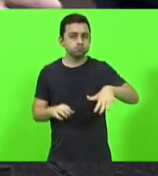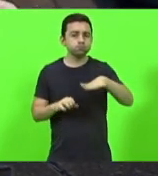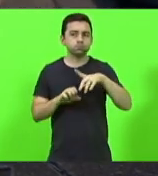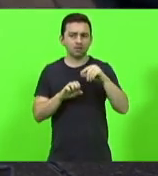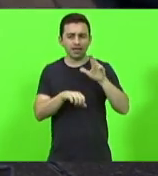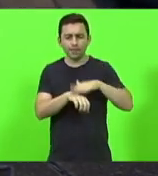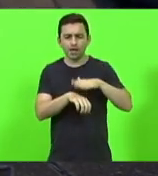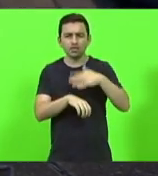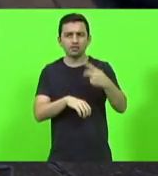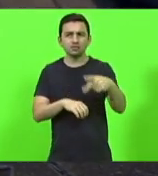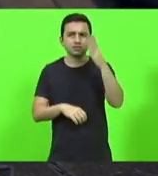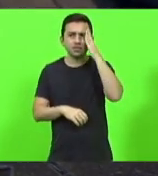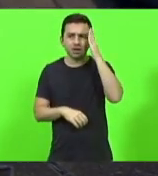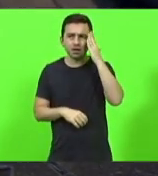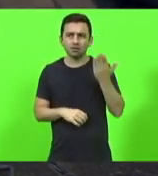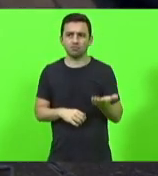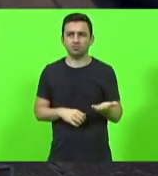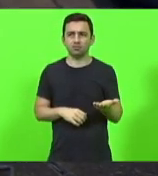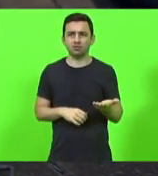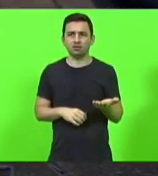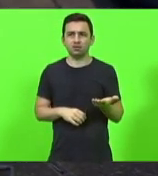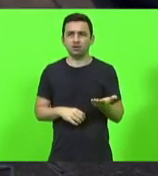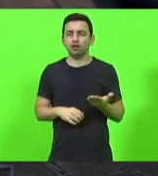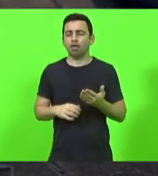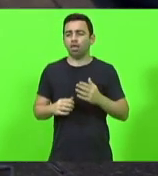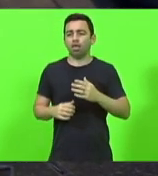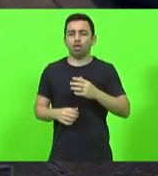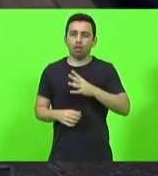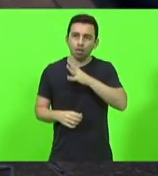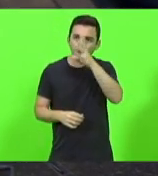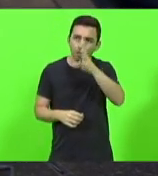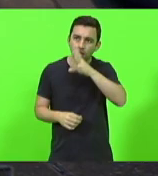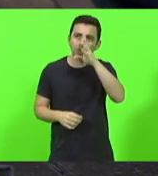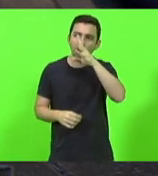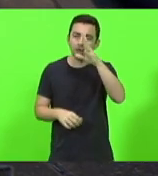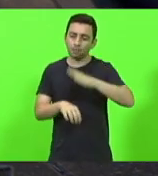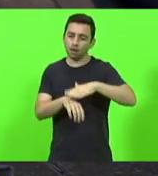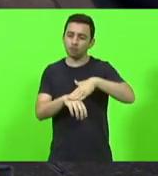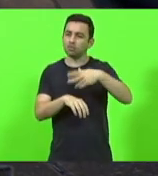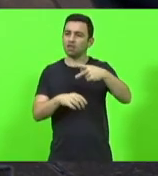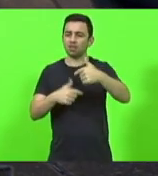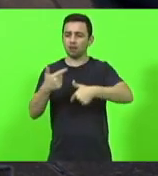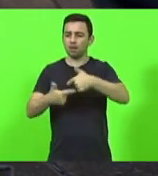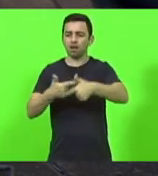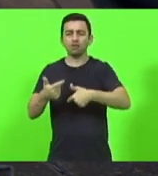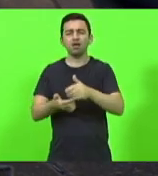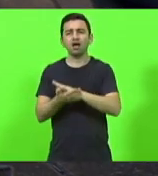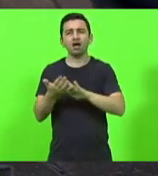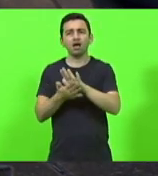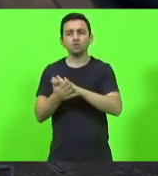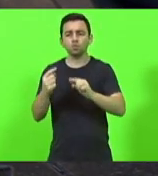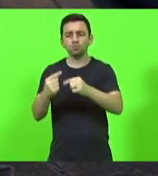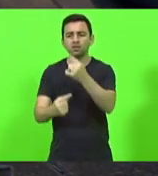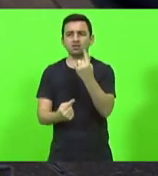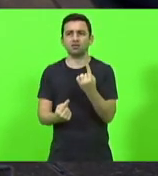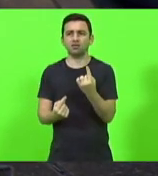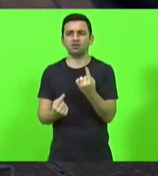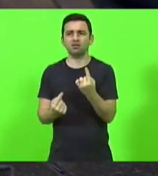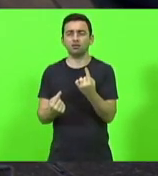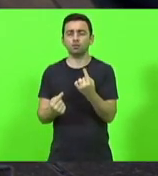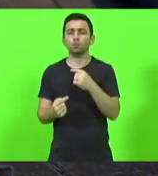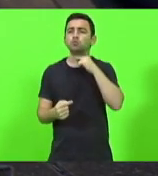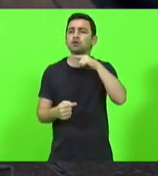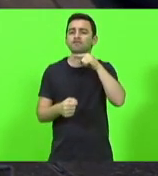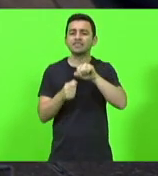fazer, mas ao invés disso, insiste em fazer o que não é atividade inerente de Estado. Resultado, não consegue fazer nada,